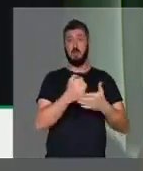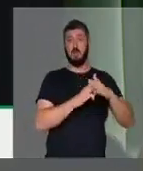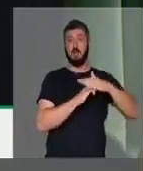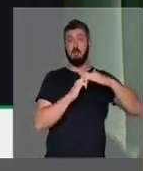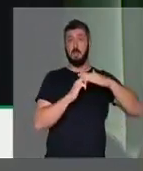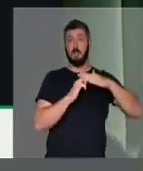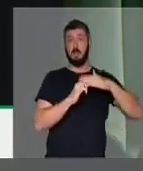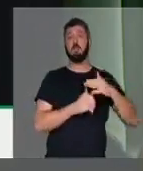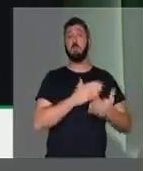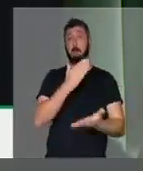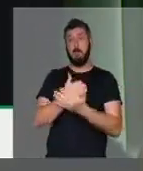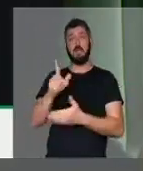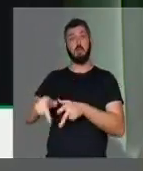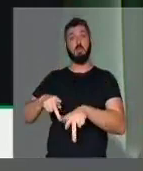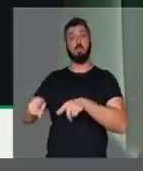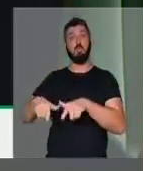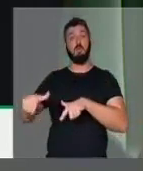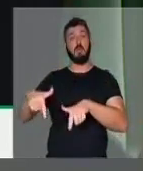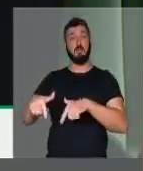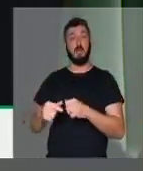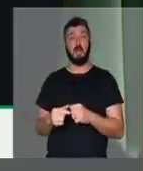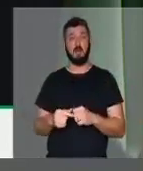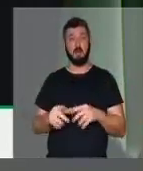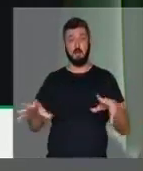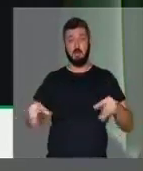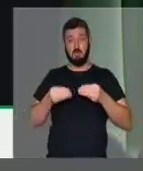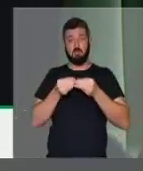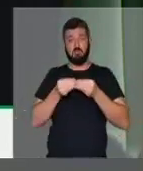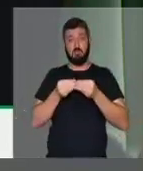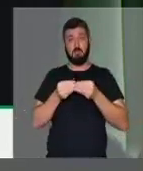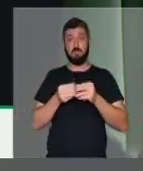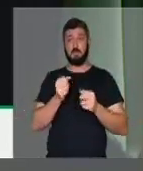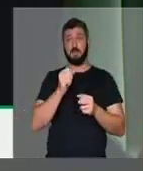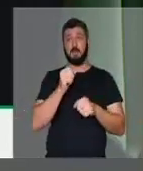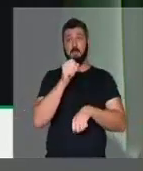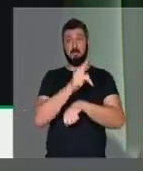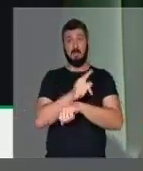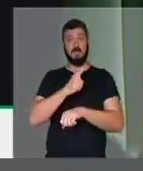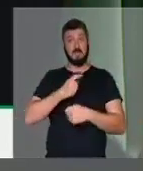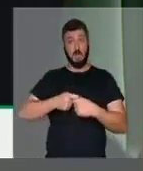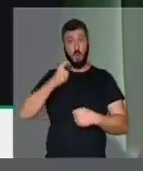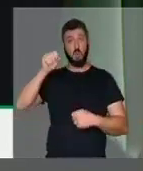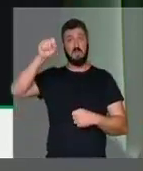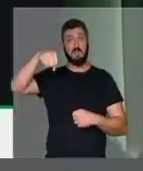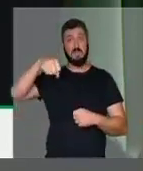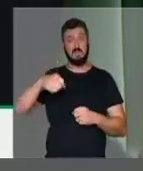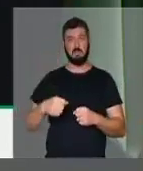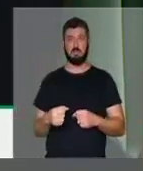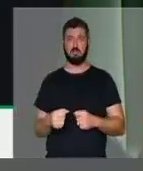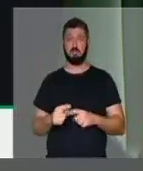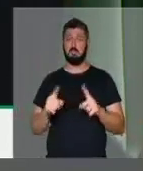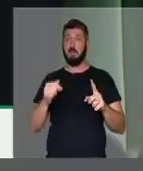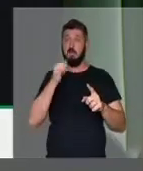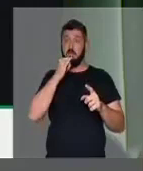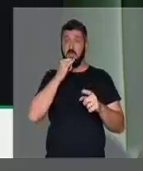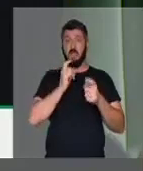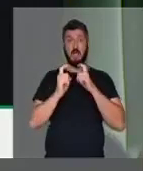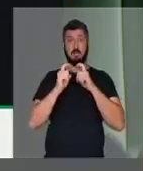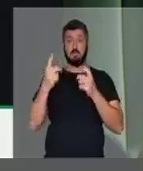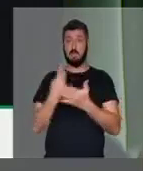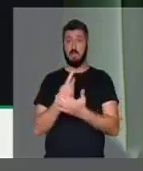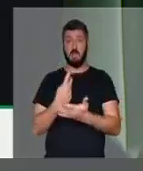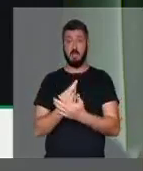e outra parte do empregado, que na verdade a Previdência tem receitas e que infelizmente são mal